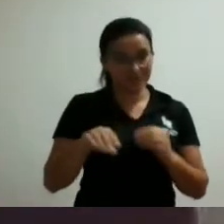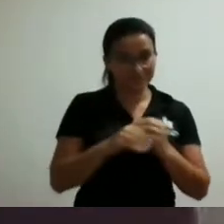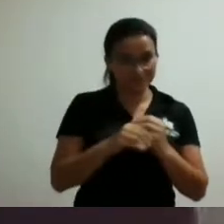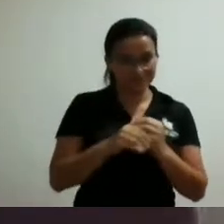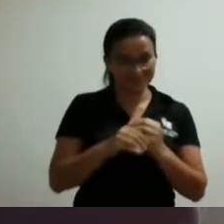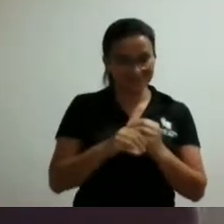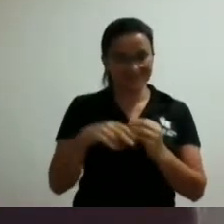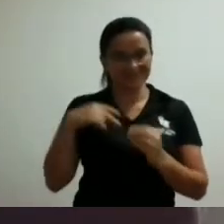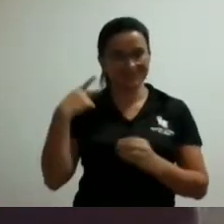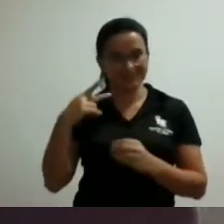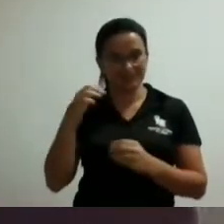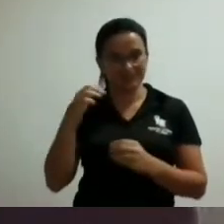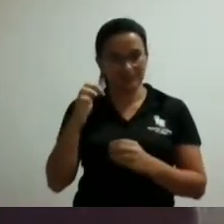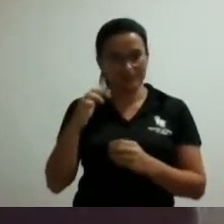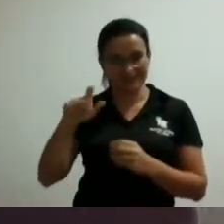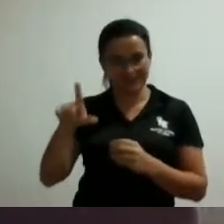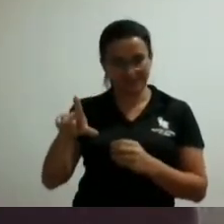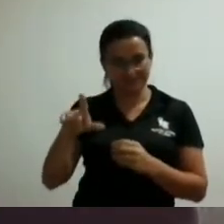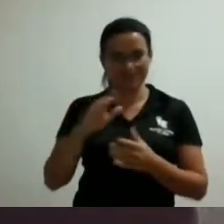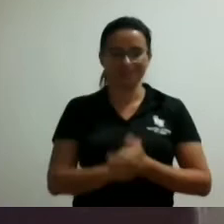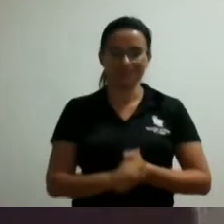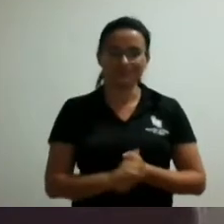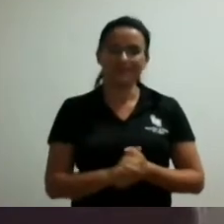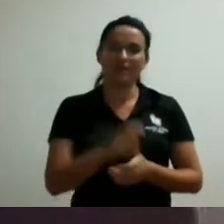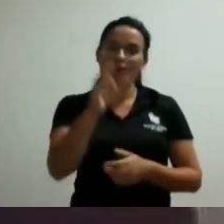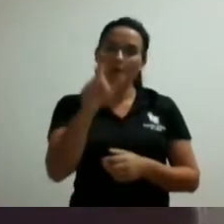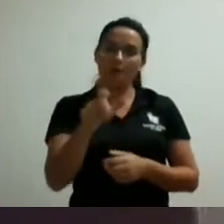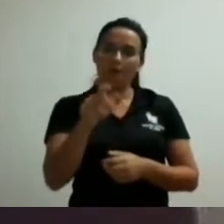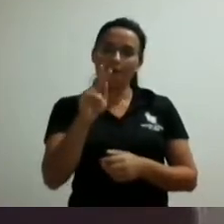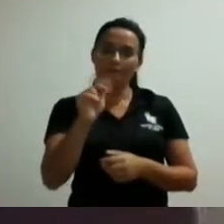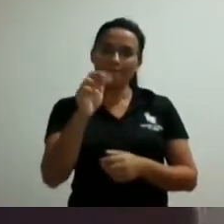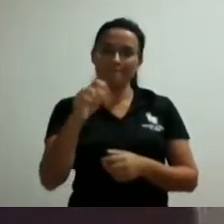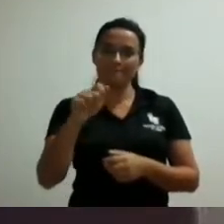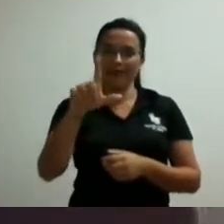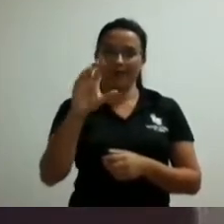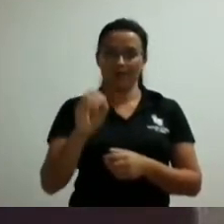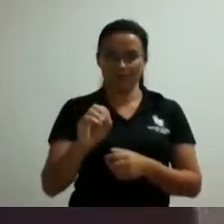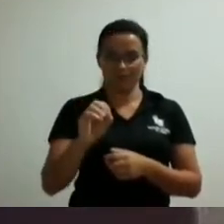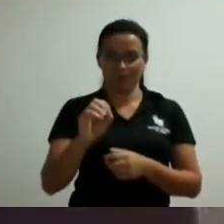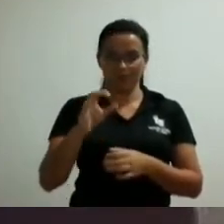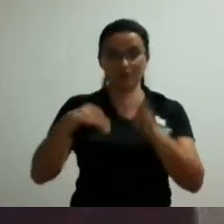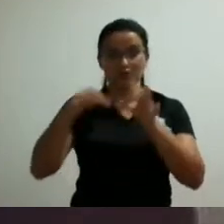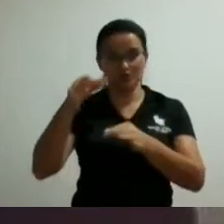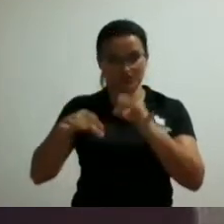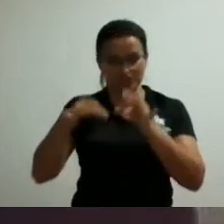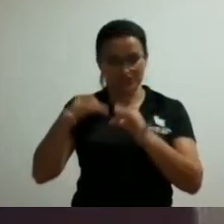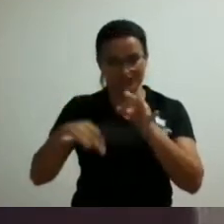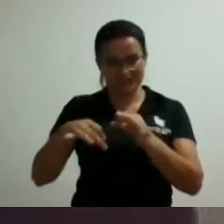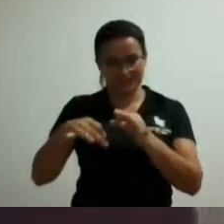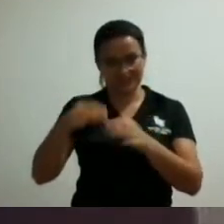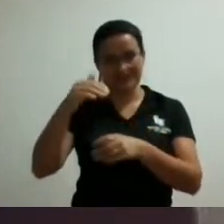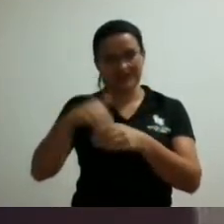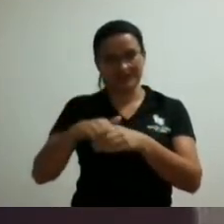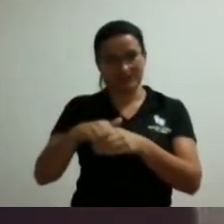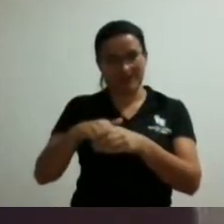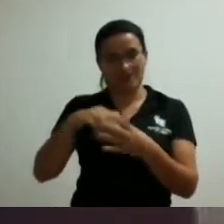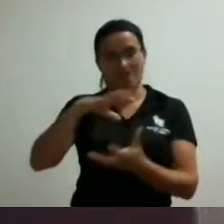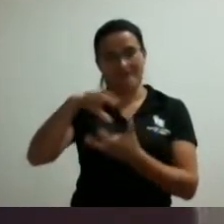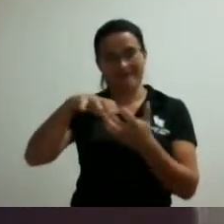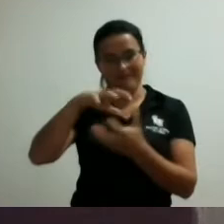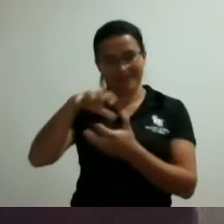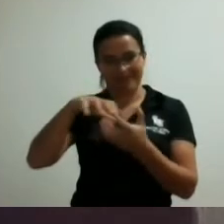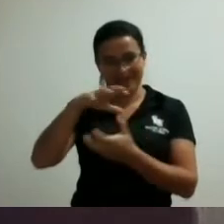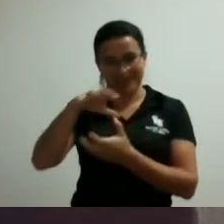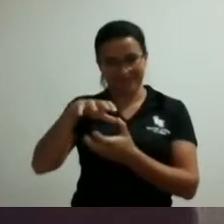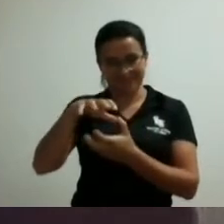tem um testemunho a respeito do doutor Paulo Tristão vereador a justiça eleitoral estava em greve mas um menino lá do Parque das